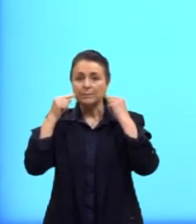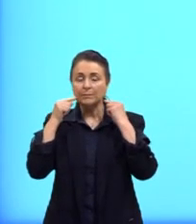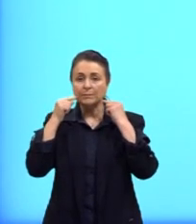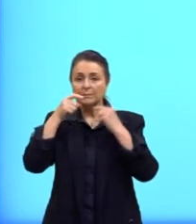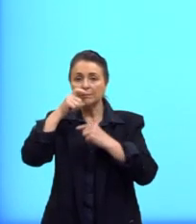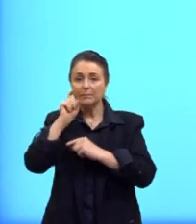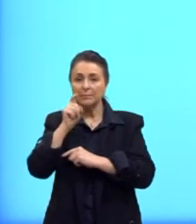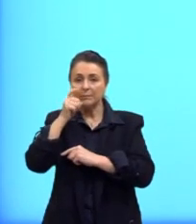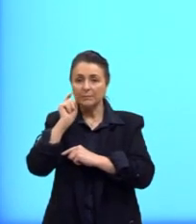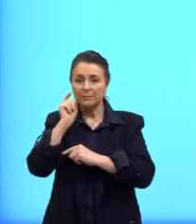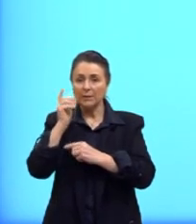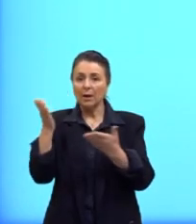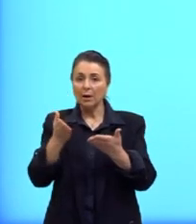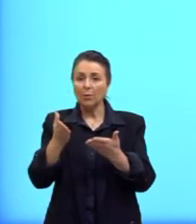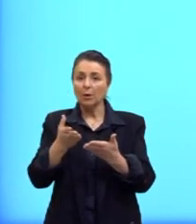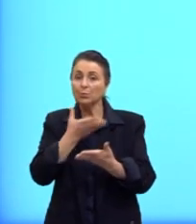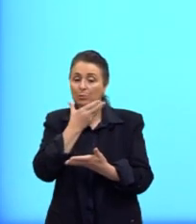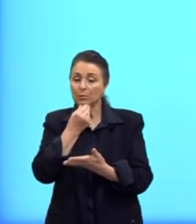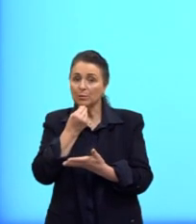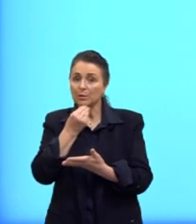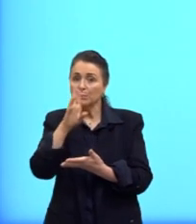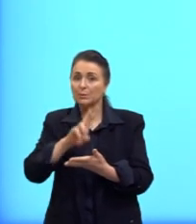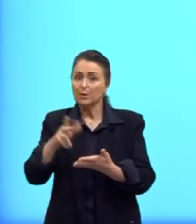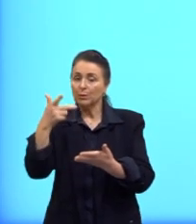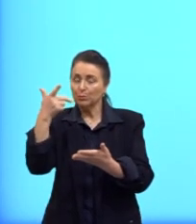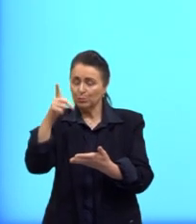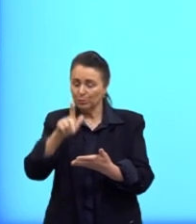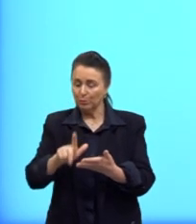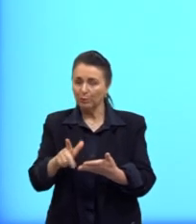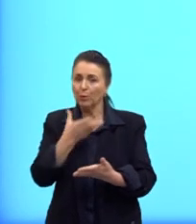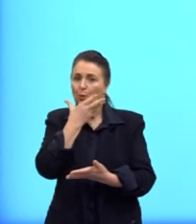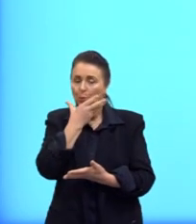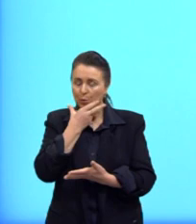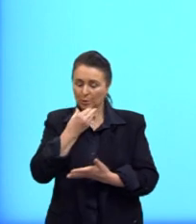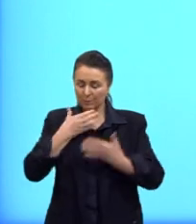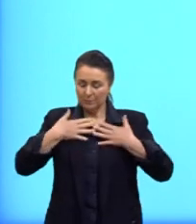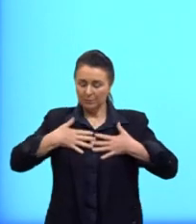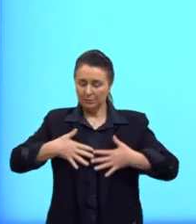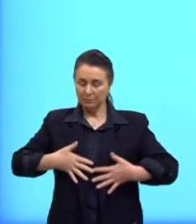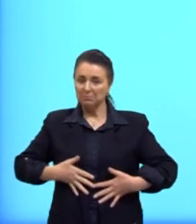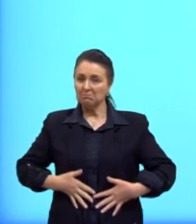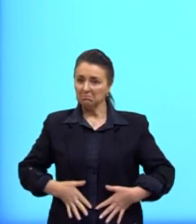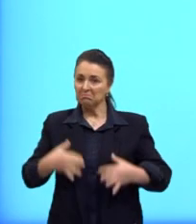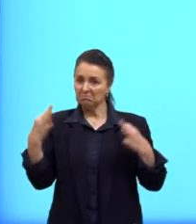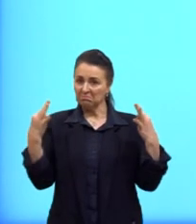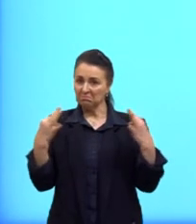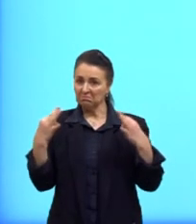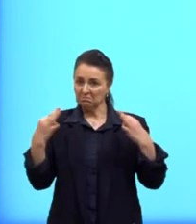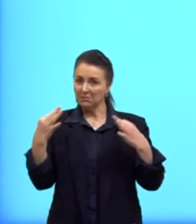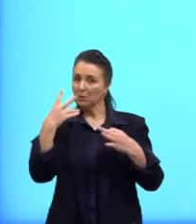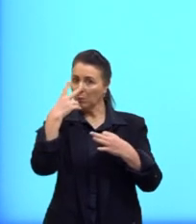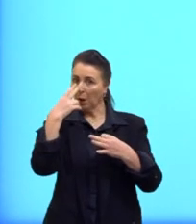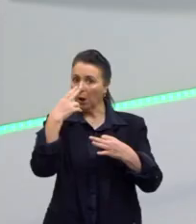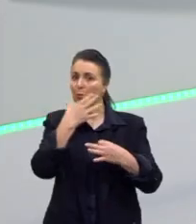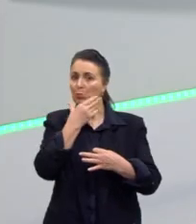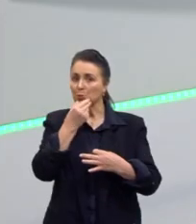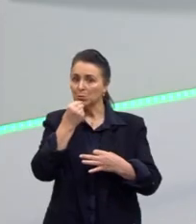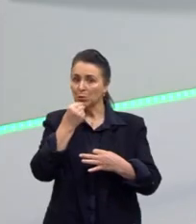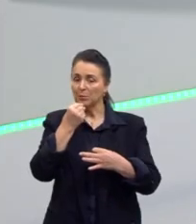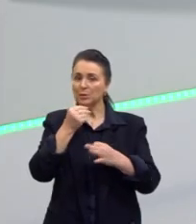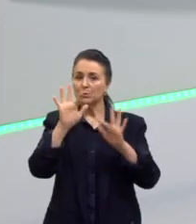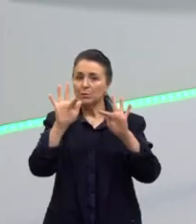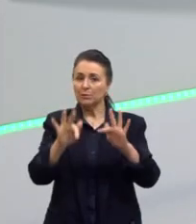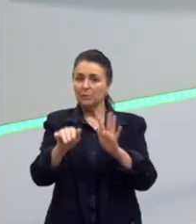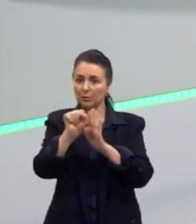que agora voltou na moda, os rapazes aqui muito bem apessoados, sempre muito bem vestidos, como os rapazes daquela época, do final do século